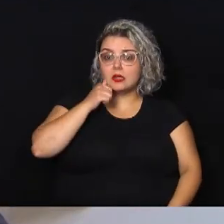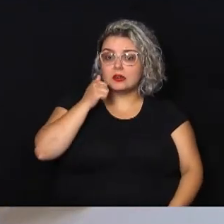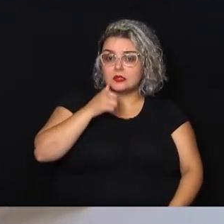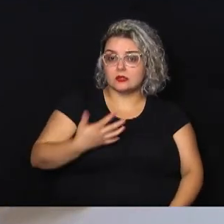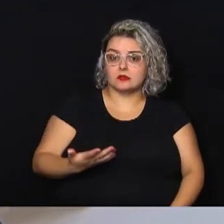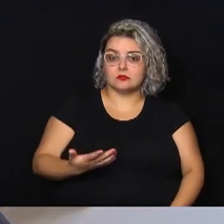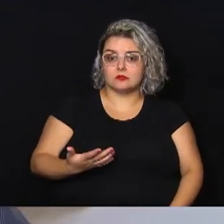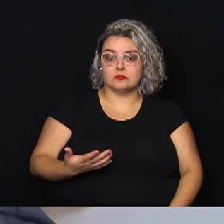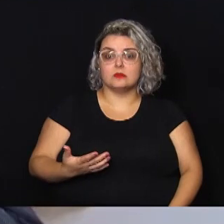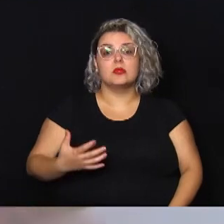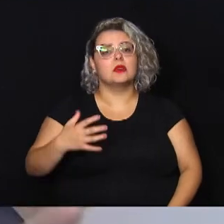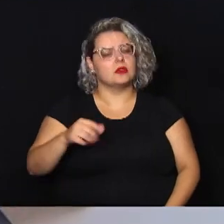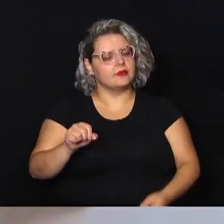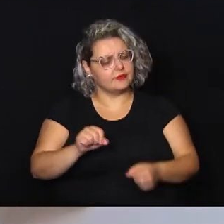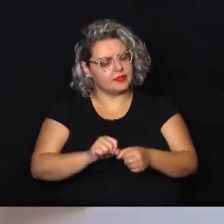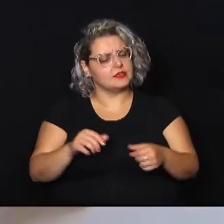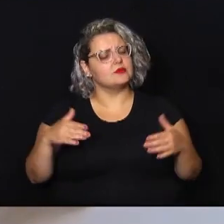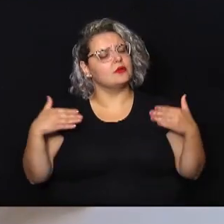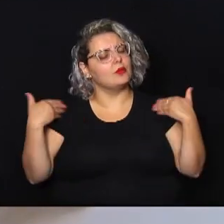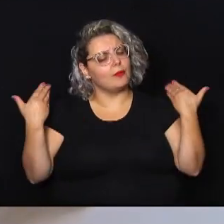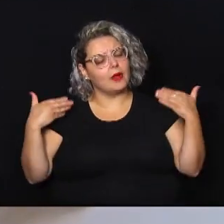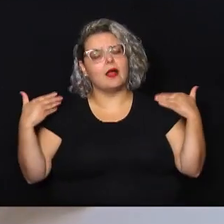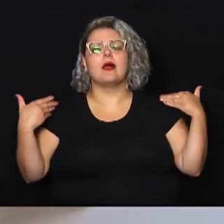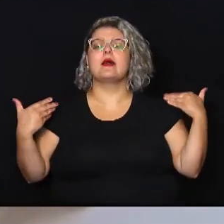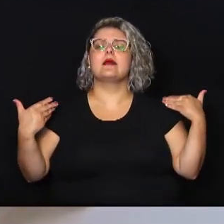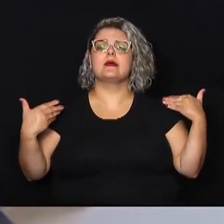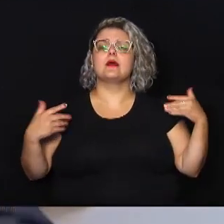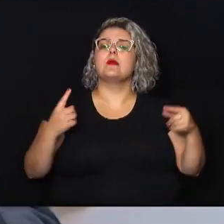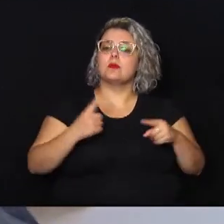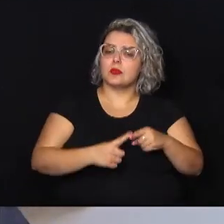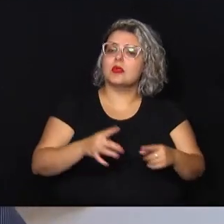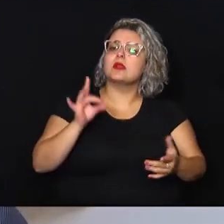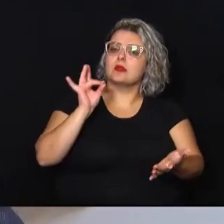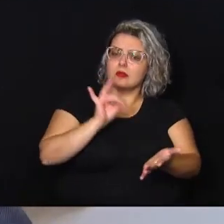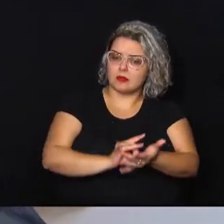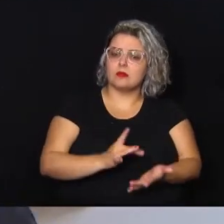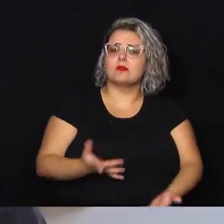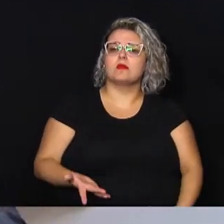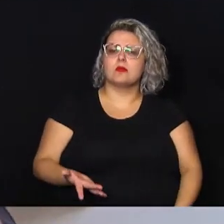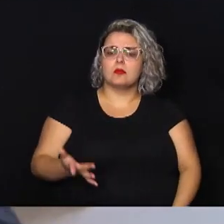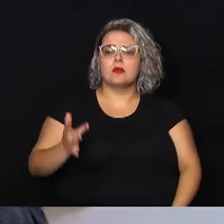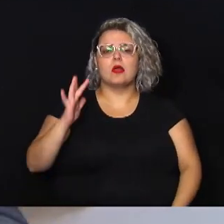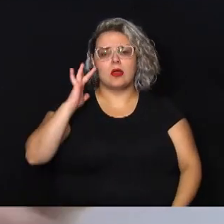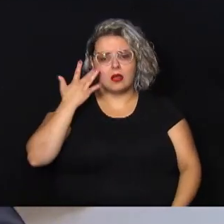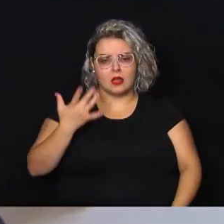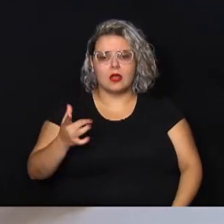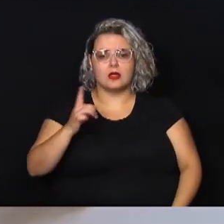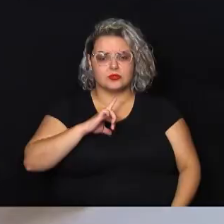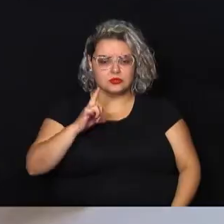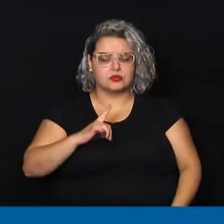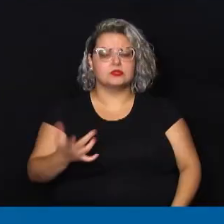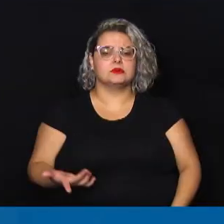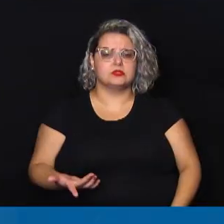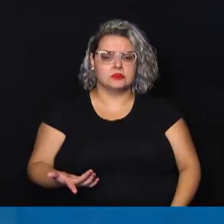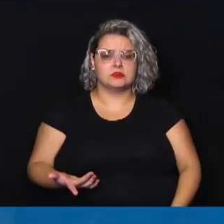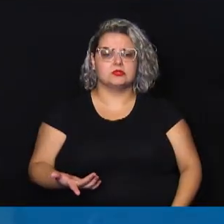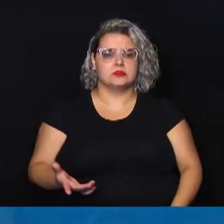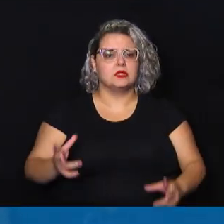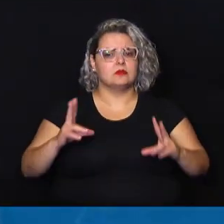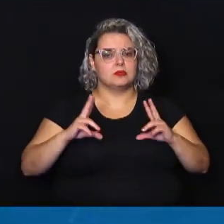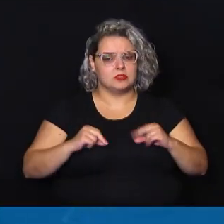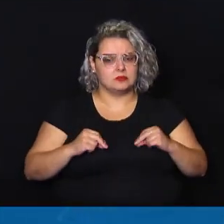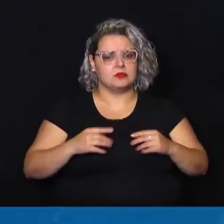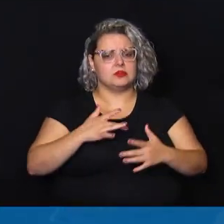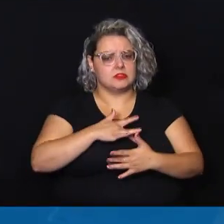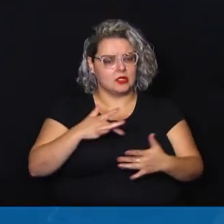eu fiz isso com muita alegria, porque eu acho que efetivamente as mulheres merecem ter uma saúde de qualidade. Também